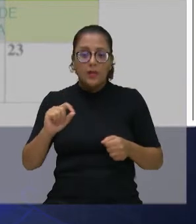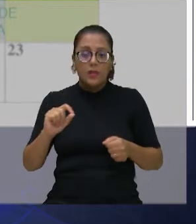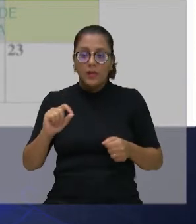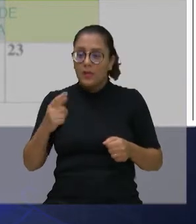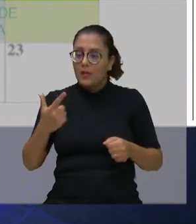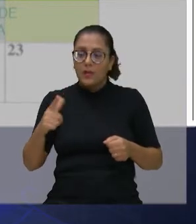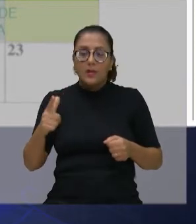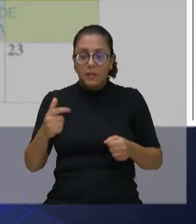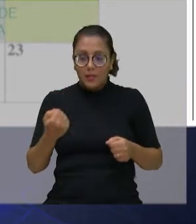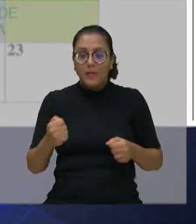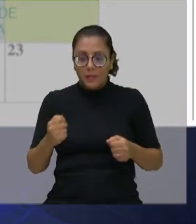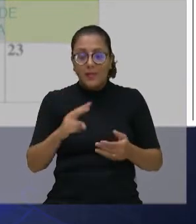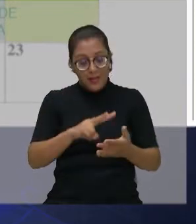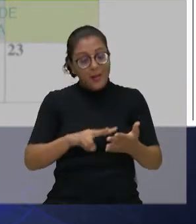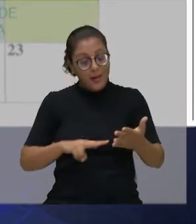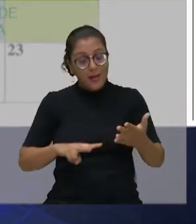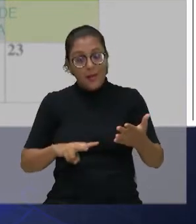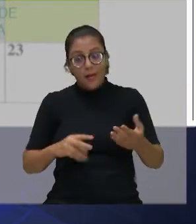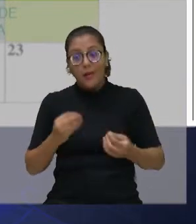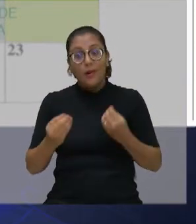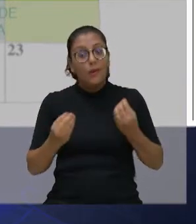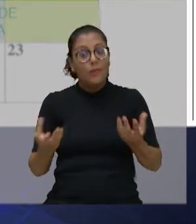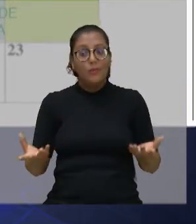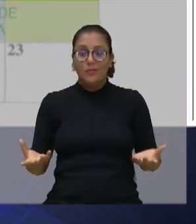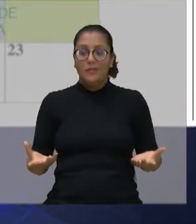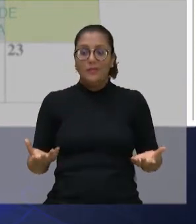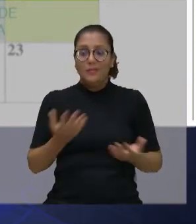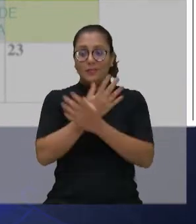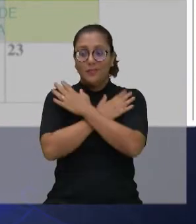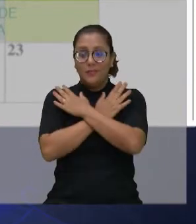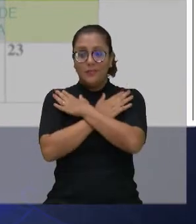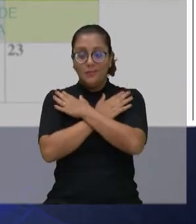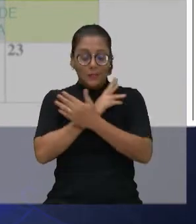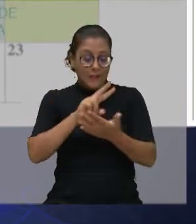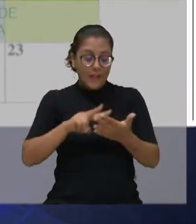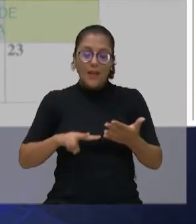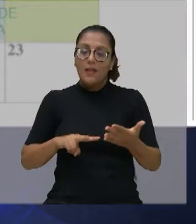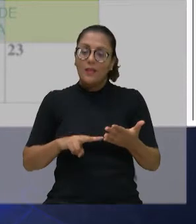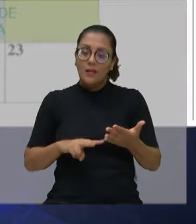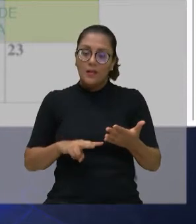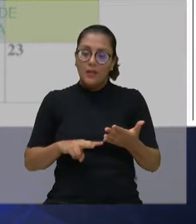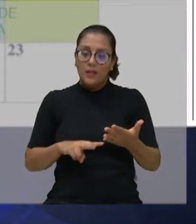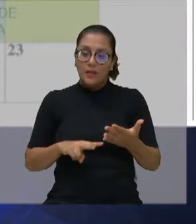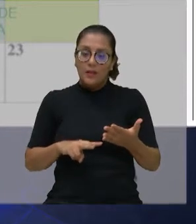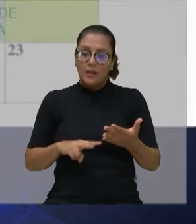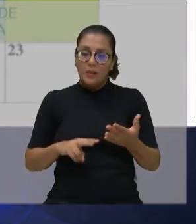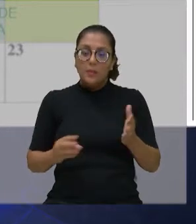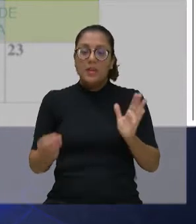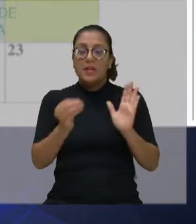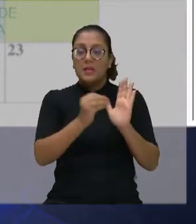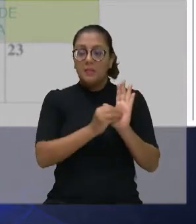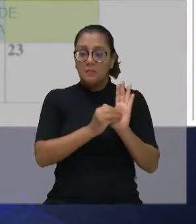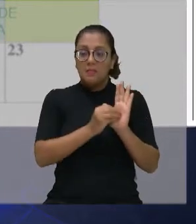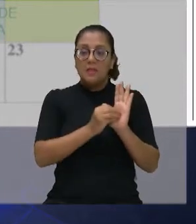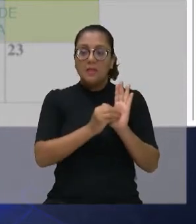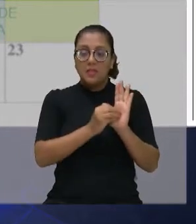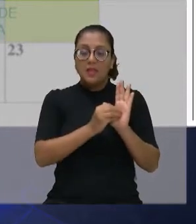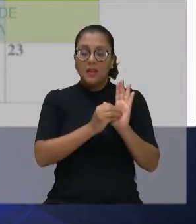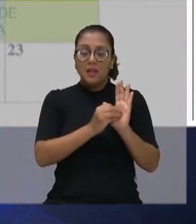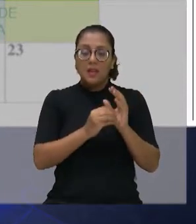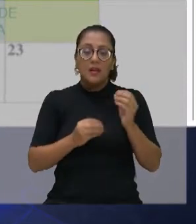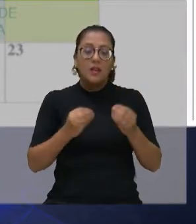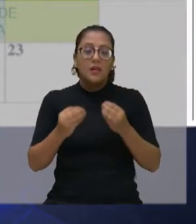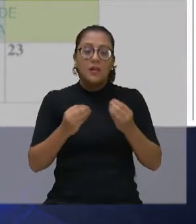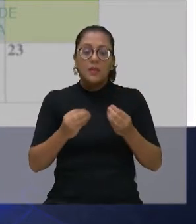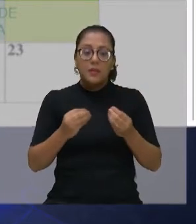para ler os projetos, porque, sem dúvida nenhuma, o nosso prazo para a emenda, e como é tudo digital, é